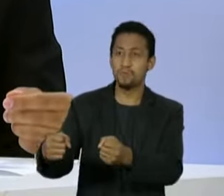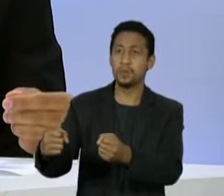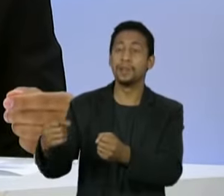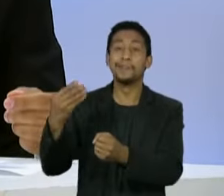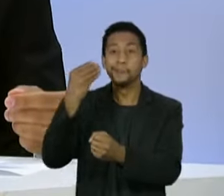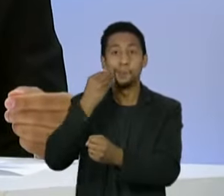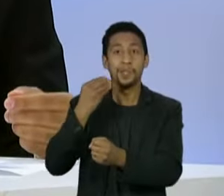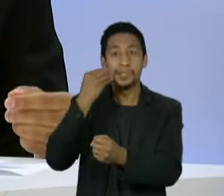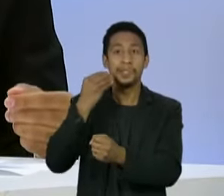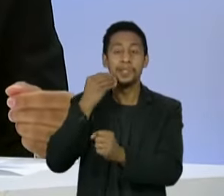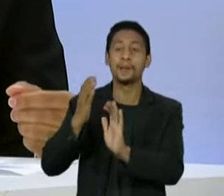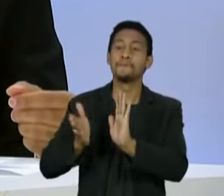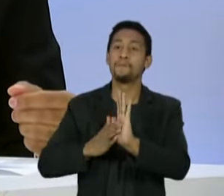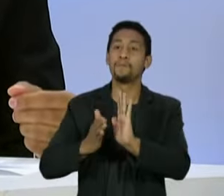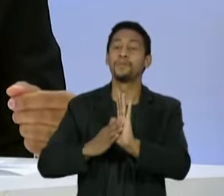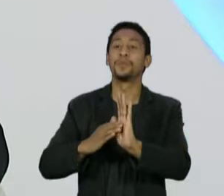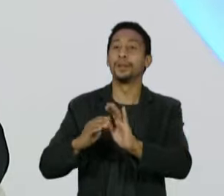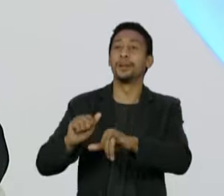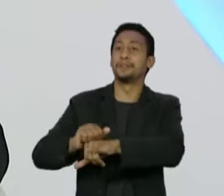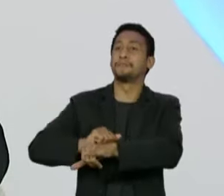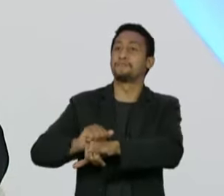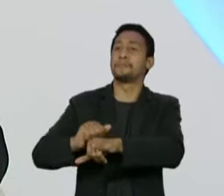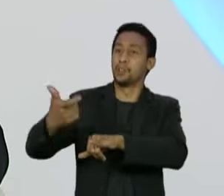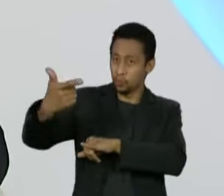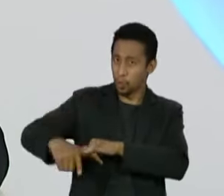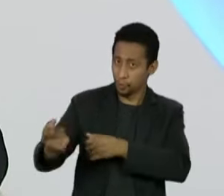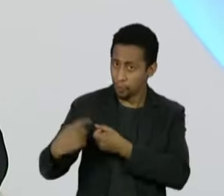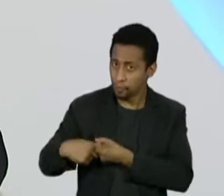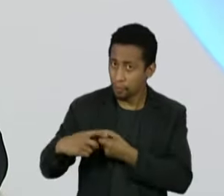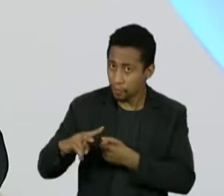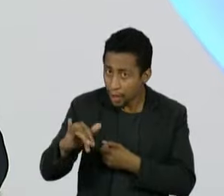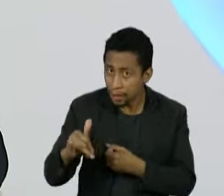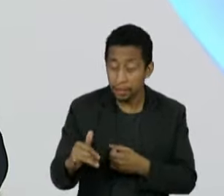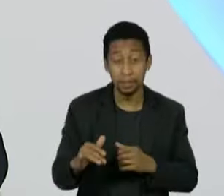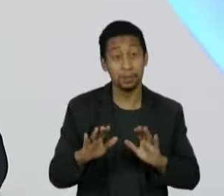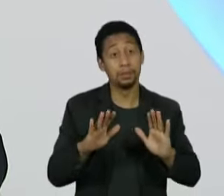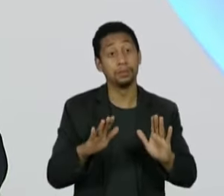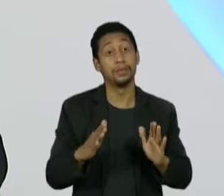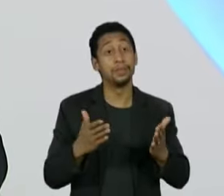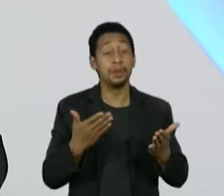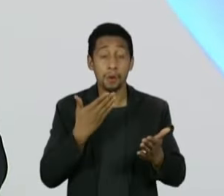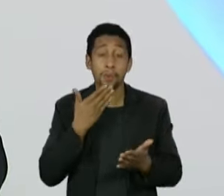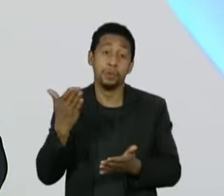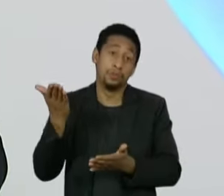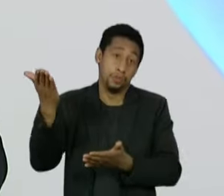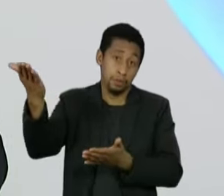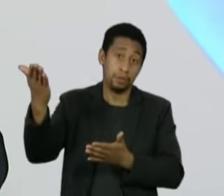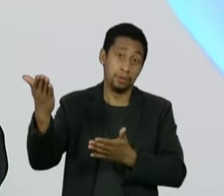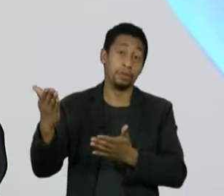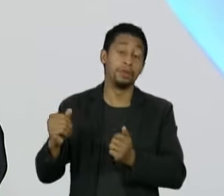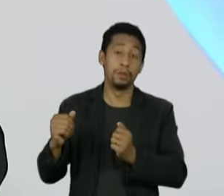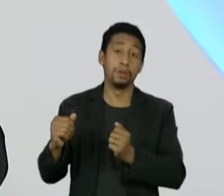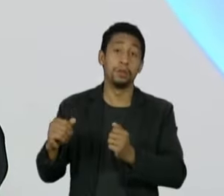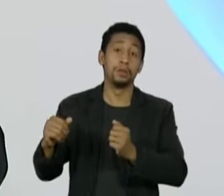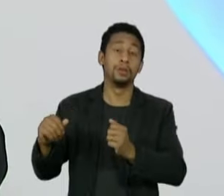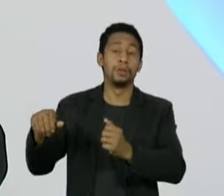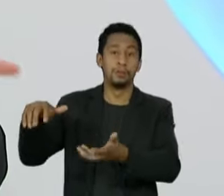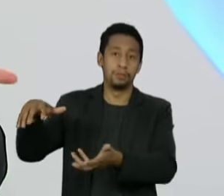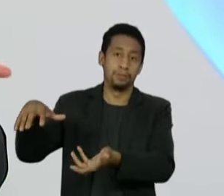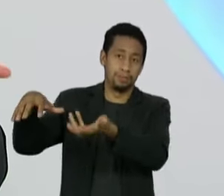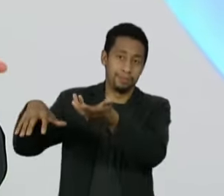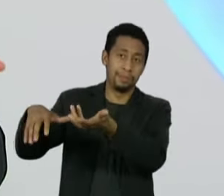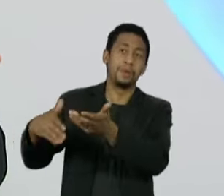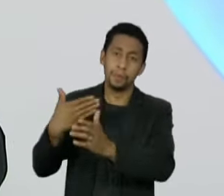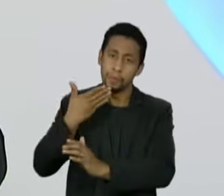colocar em pauta novamente a CPI da Lava Toda. Nós temos aquele primeiro pedido até hoje pendente de recursos para o plenário. Davi Alcolumbre